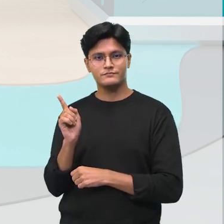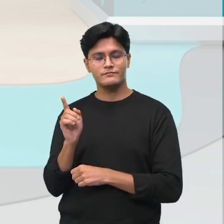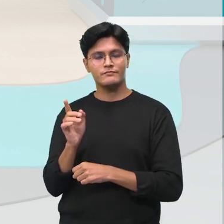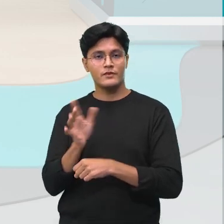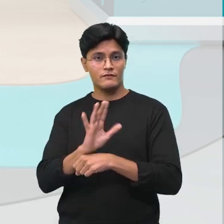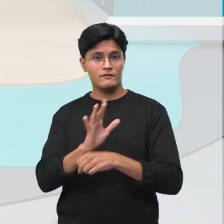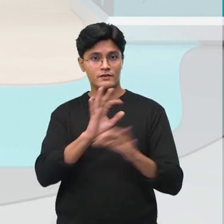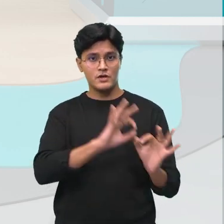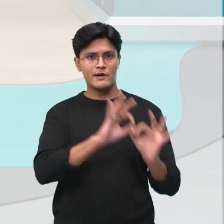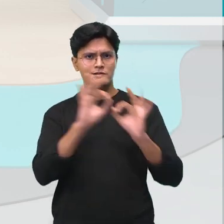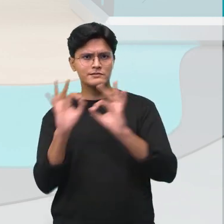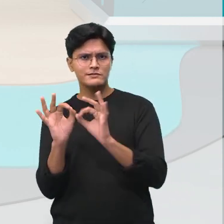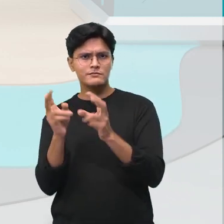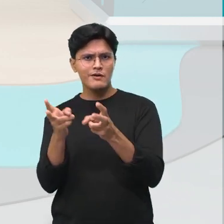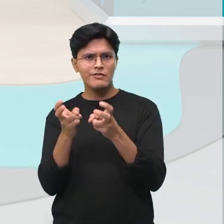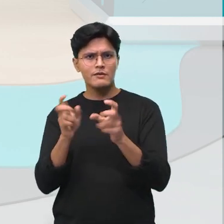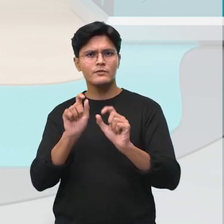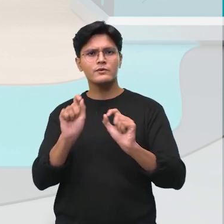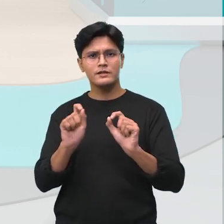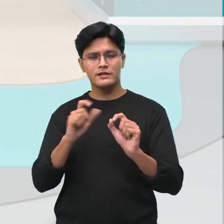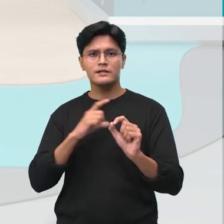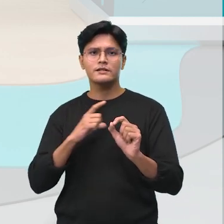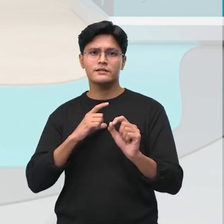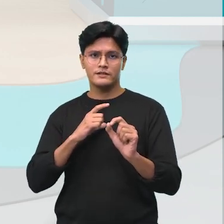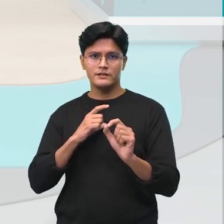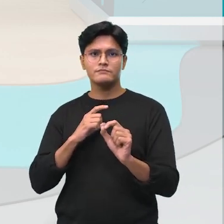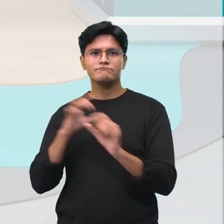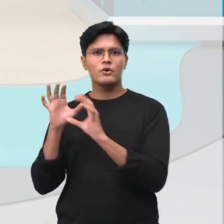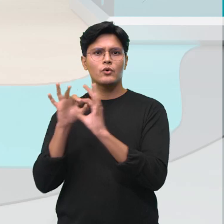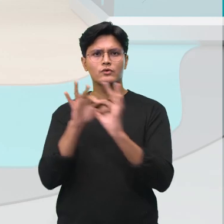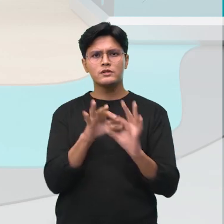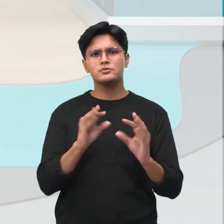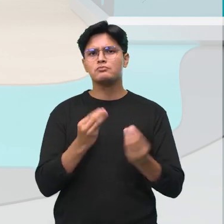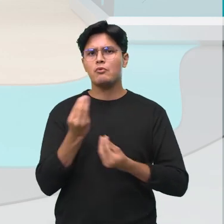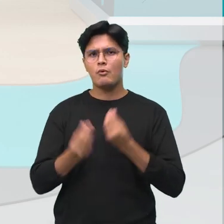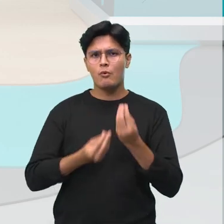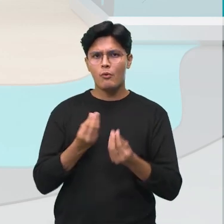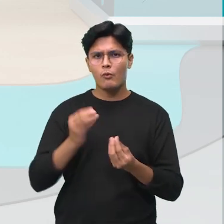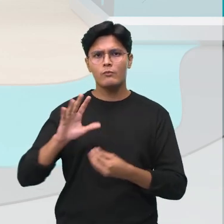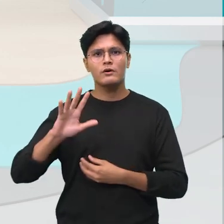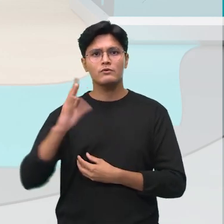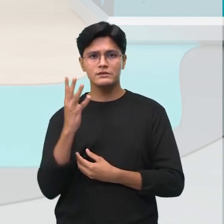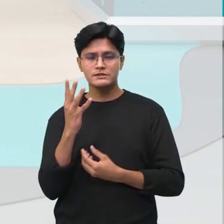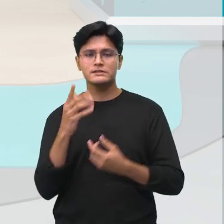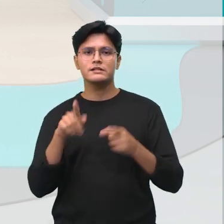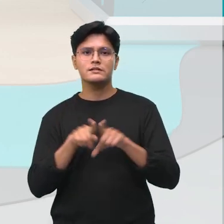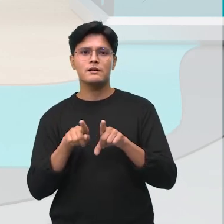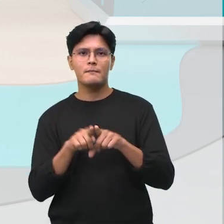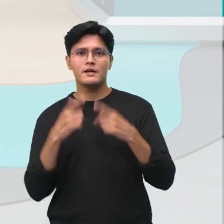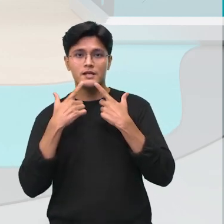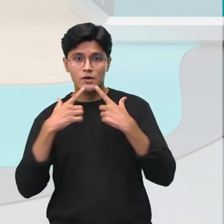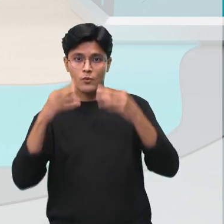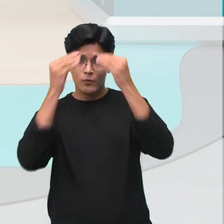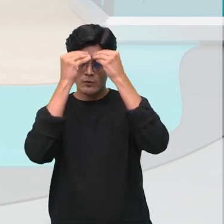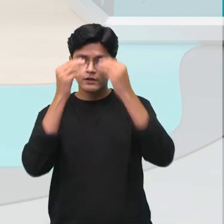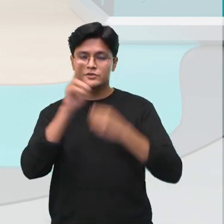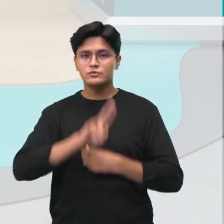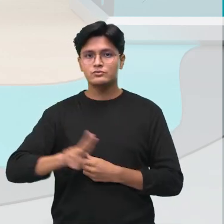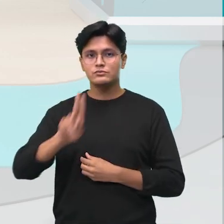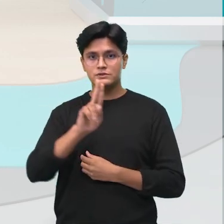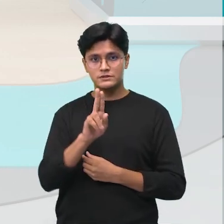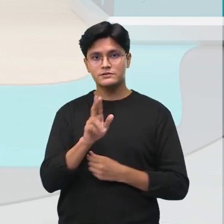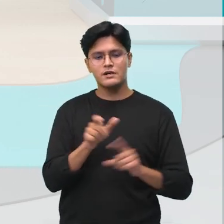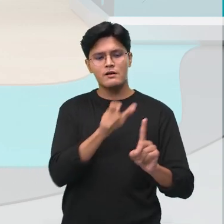acompanhar. Observem as situações, como é que elas acontecem, a linguagem utilizada, a forma que os